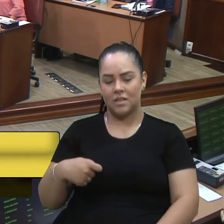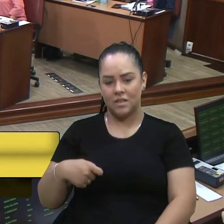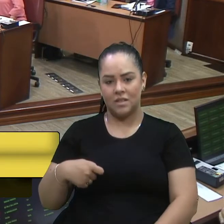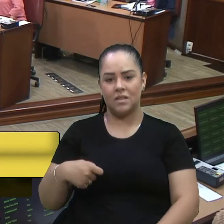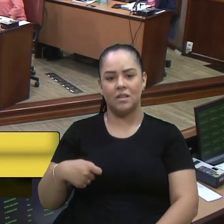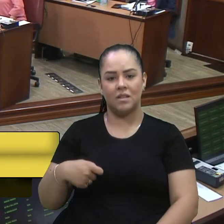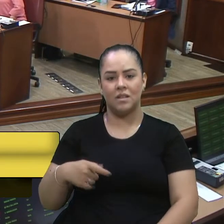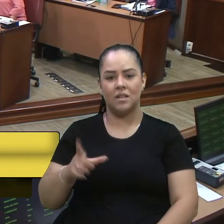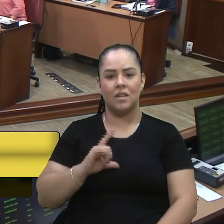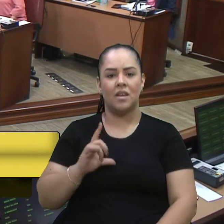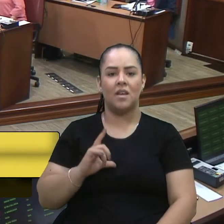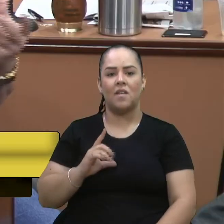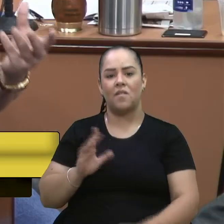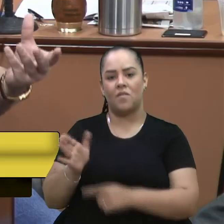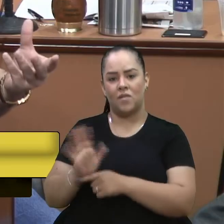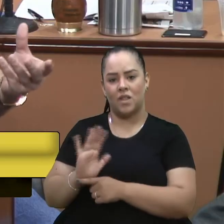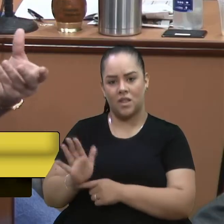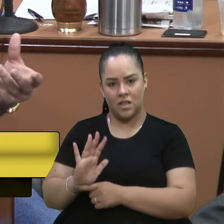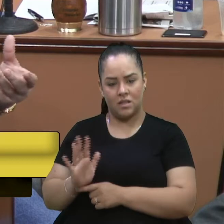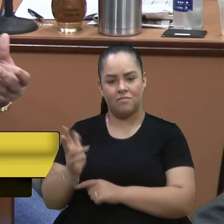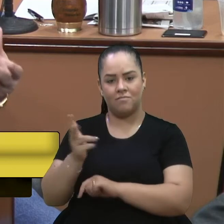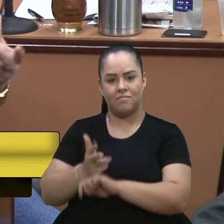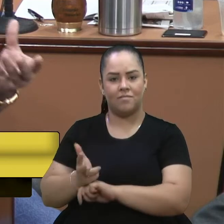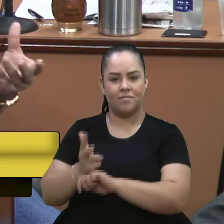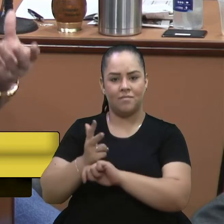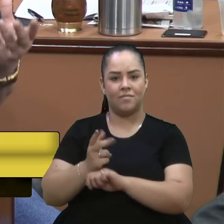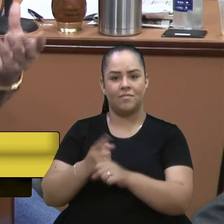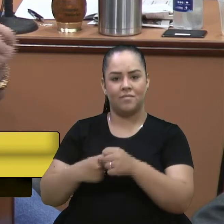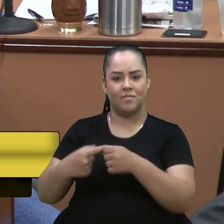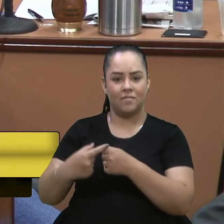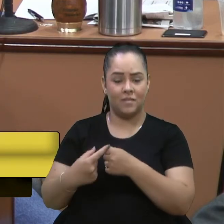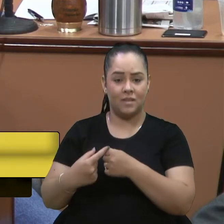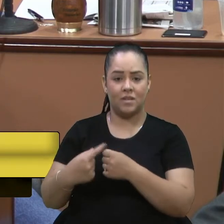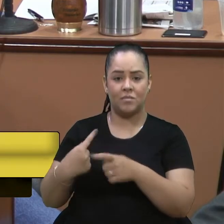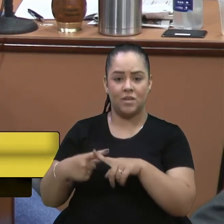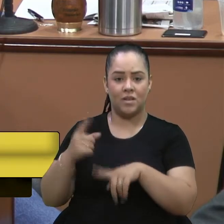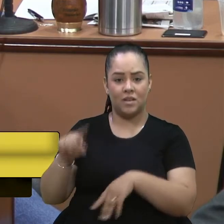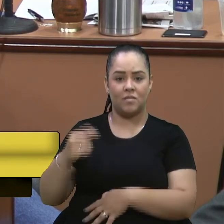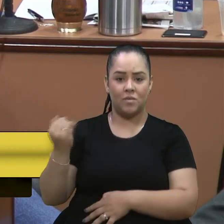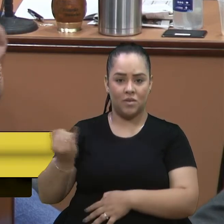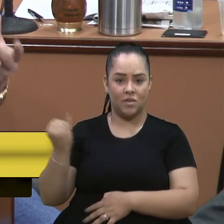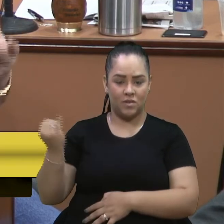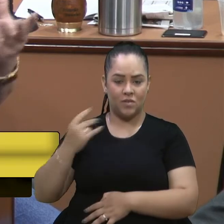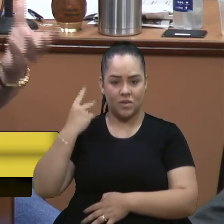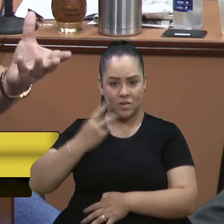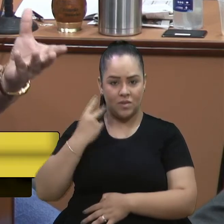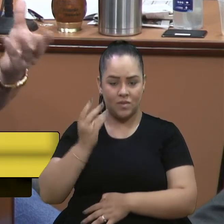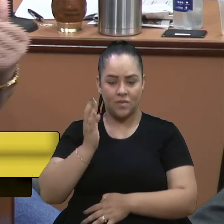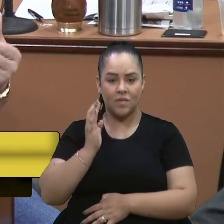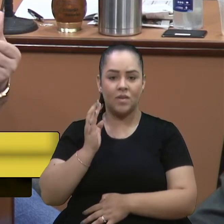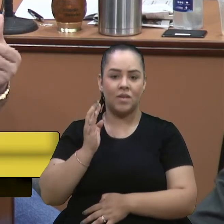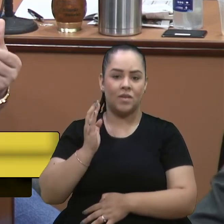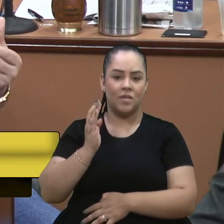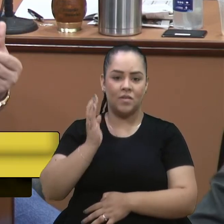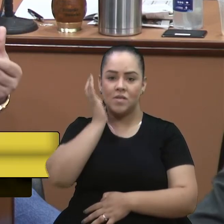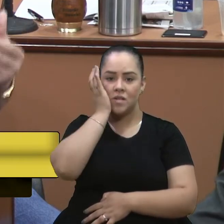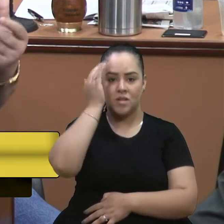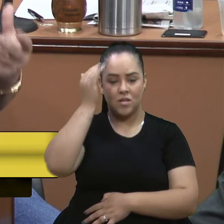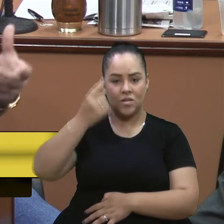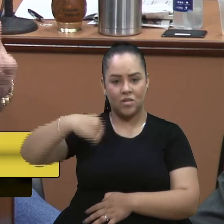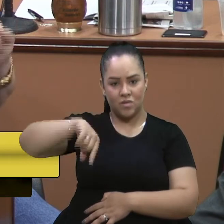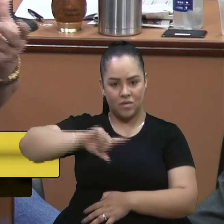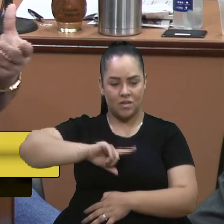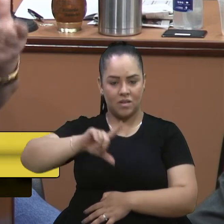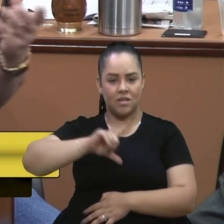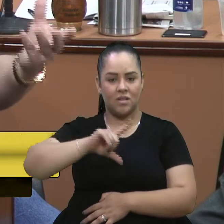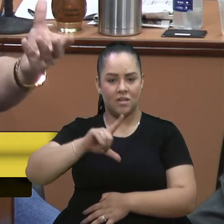façam vídeos filmes das cidades enfim que isso é importante vereador Felipe a gente que é proprietário de transporte de vã a gente